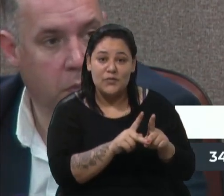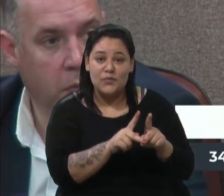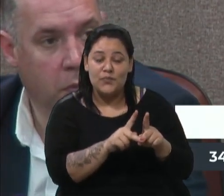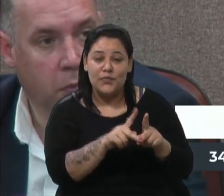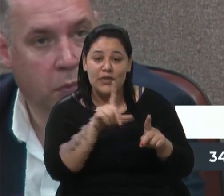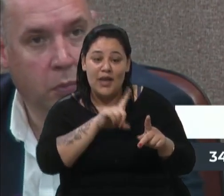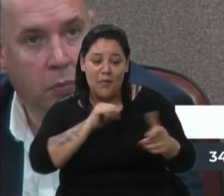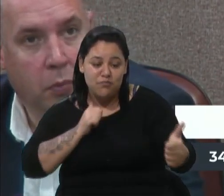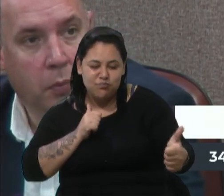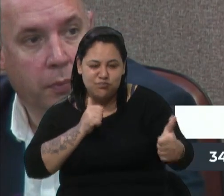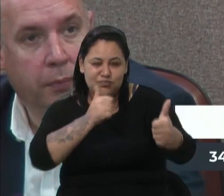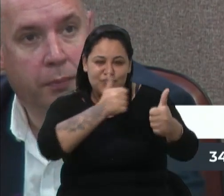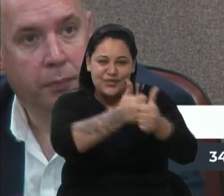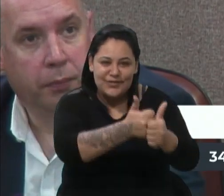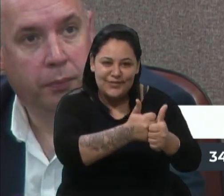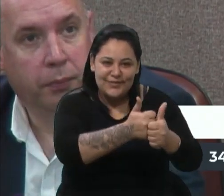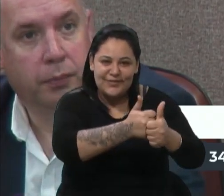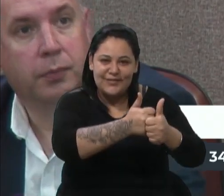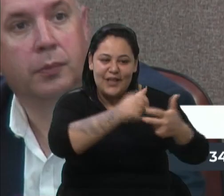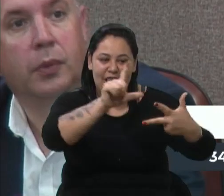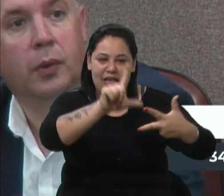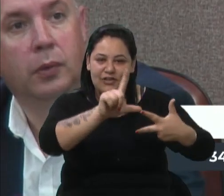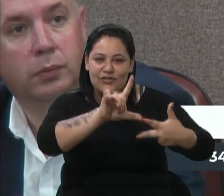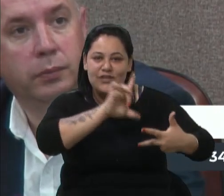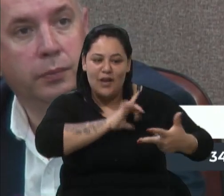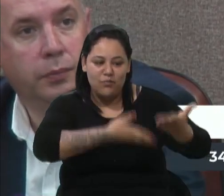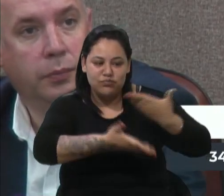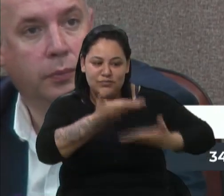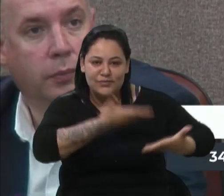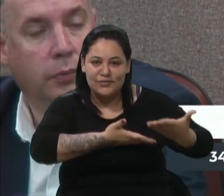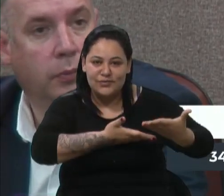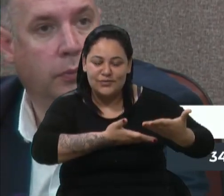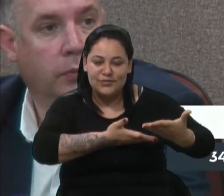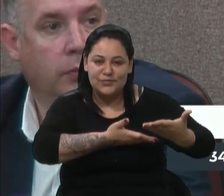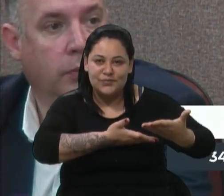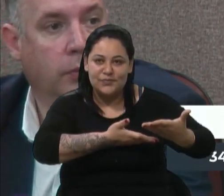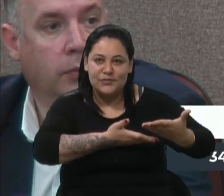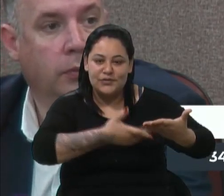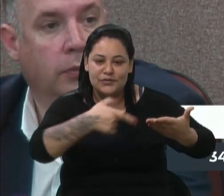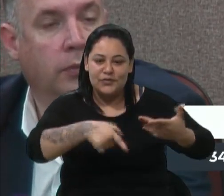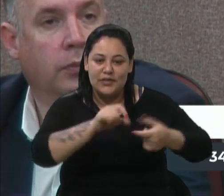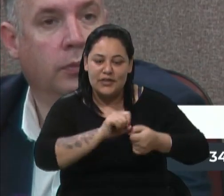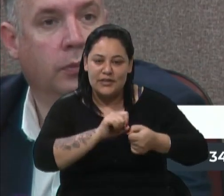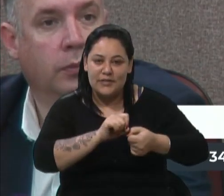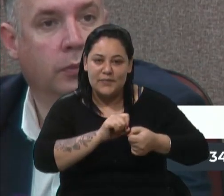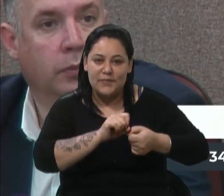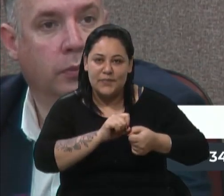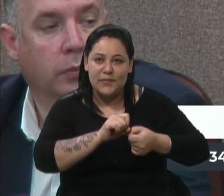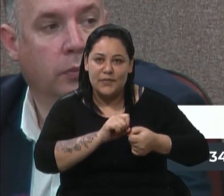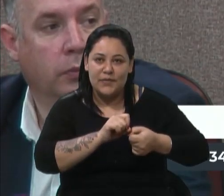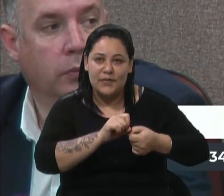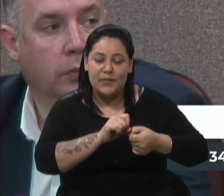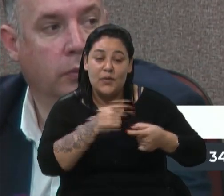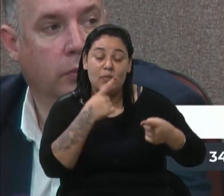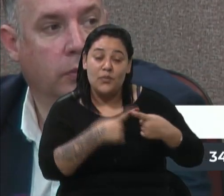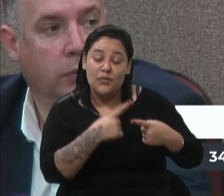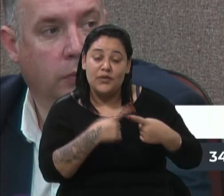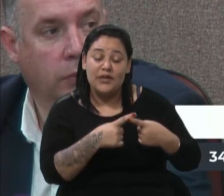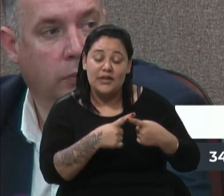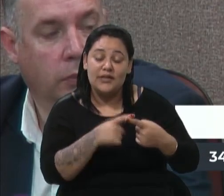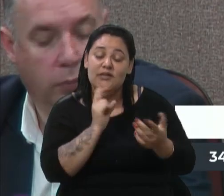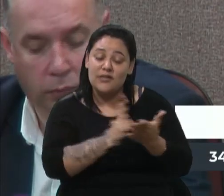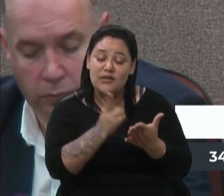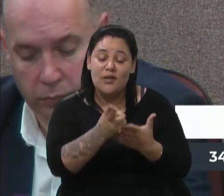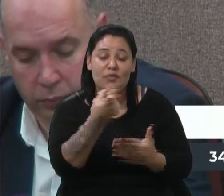legislativo, que tenha um atendimento maior do que é feito aqui, pois, frequentemente, escutamos,